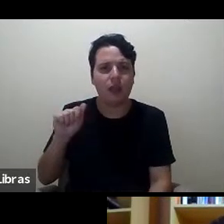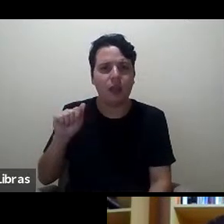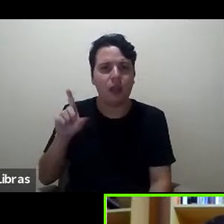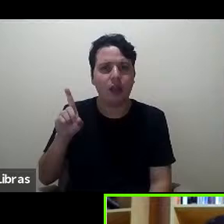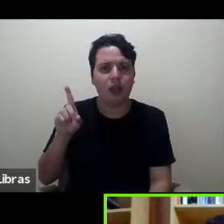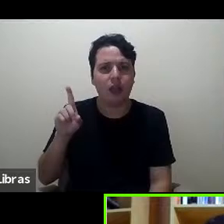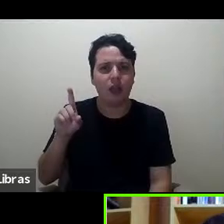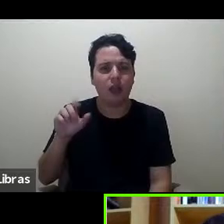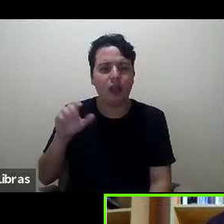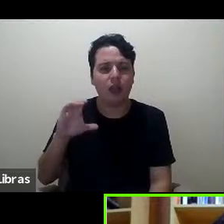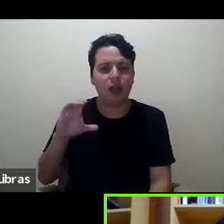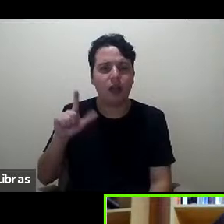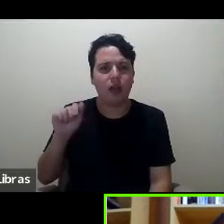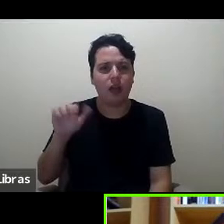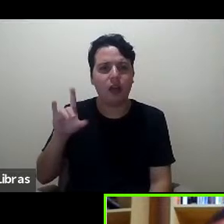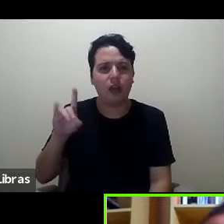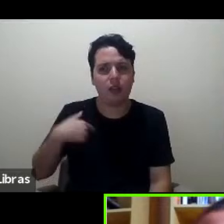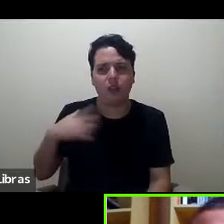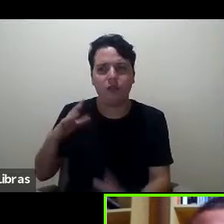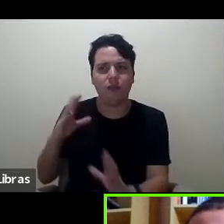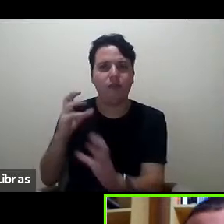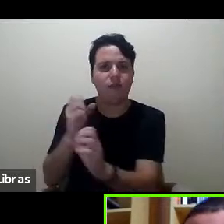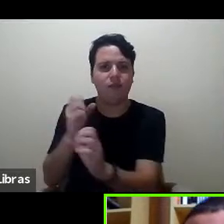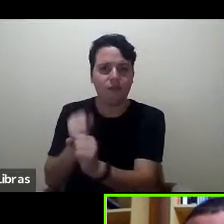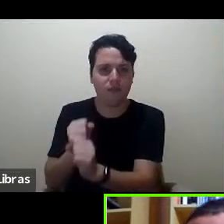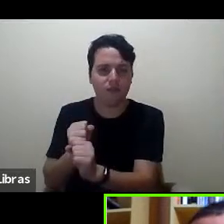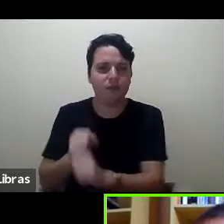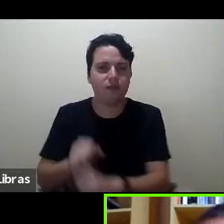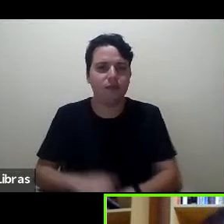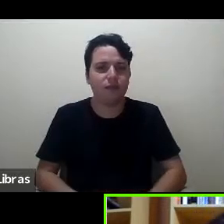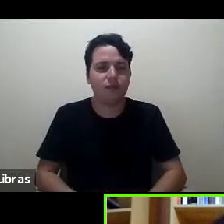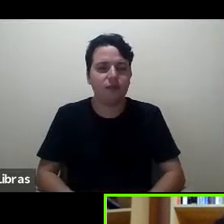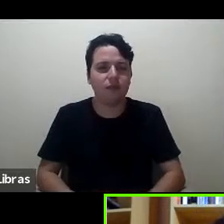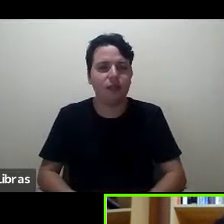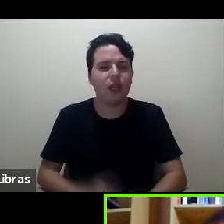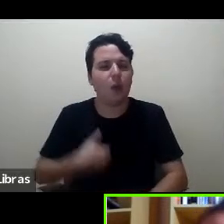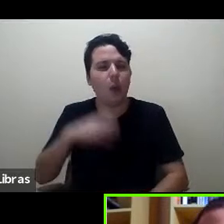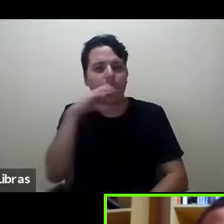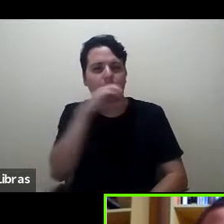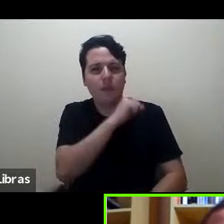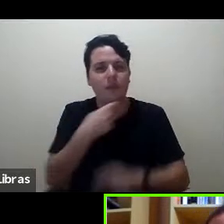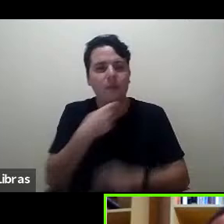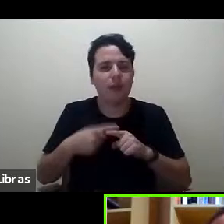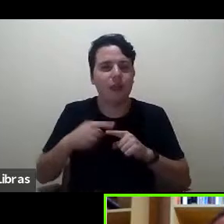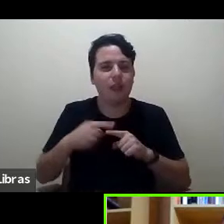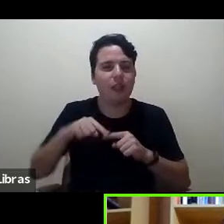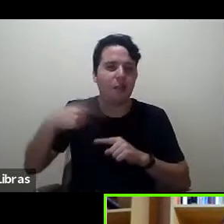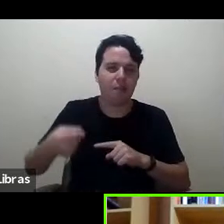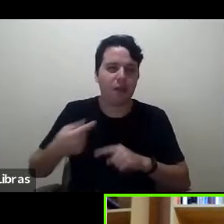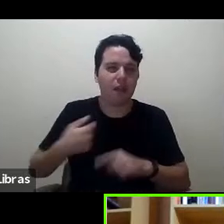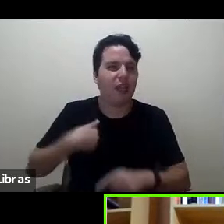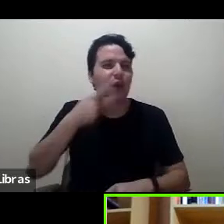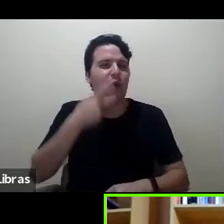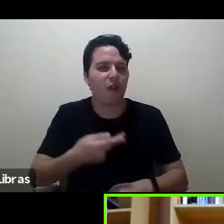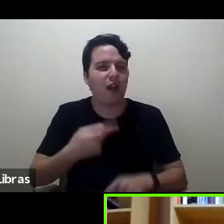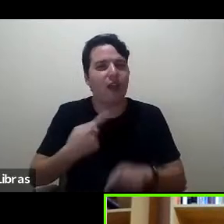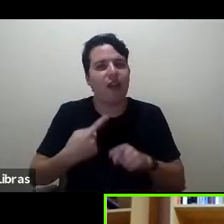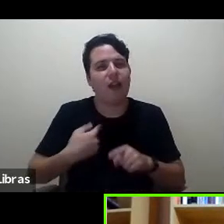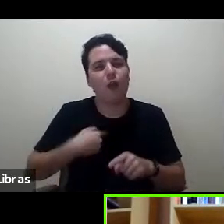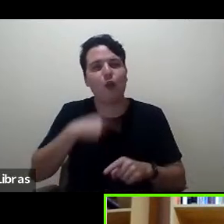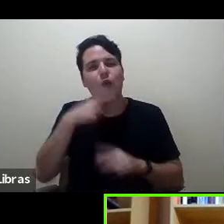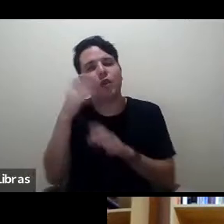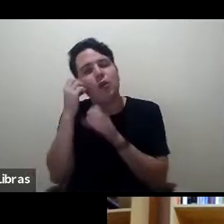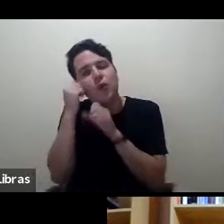quero rapidamente de fechamento é porque depois a gente não comenta e não dorme porque não comentou